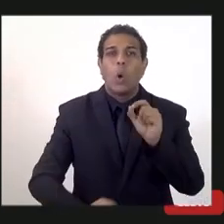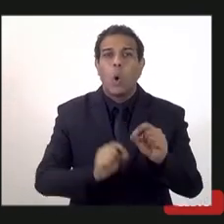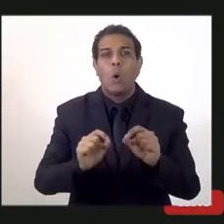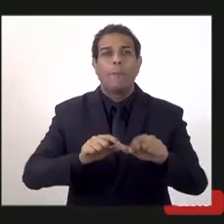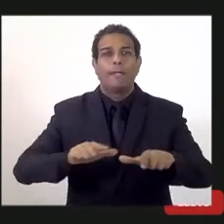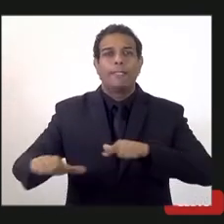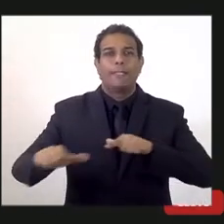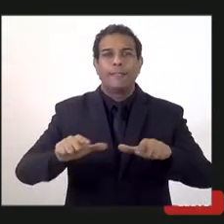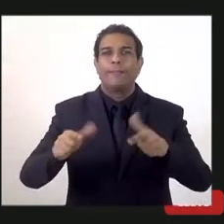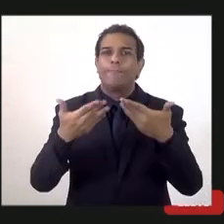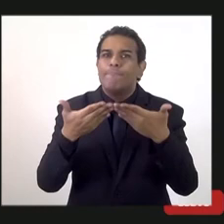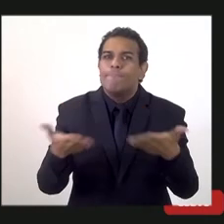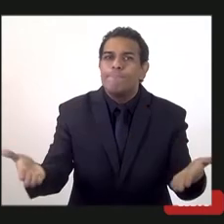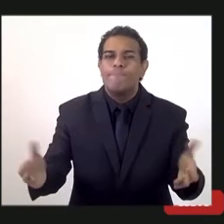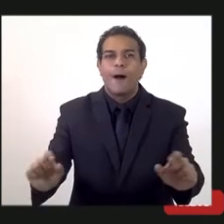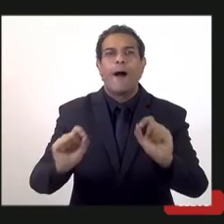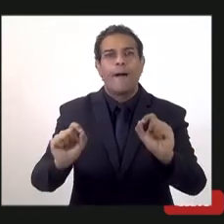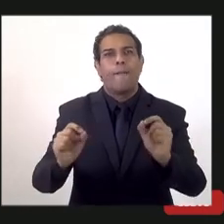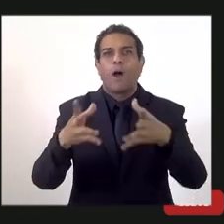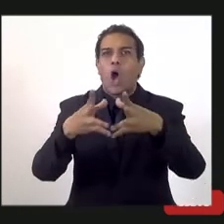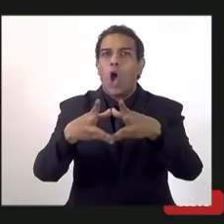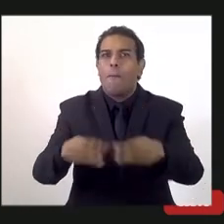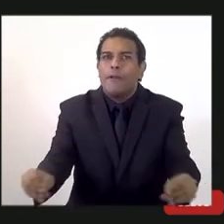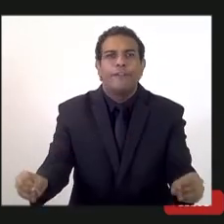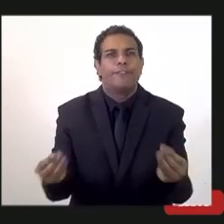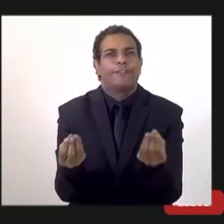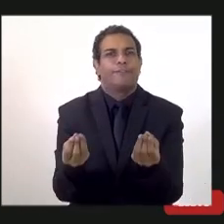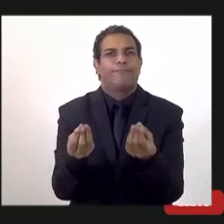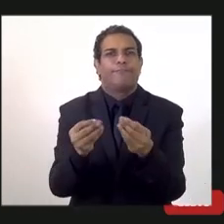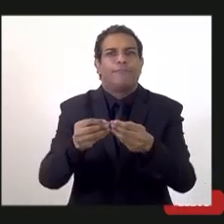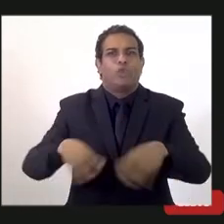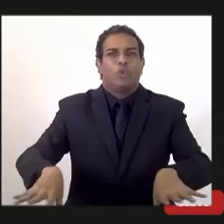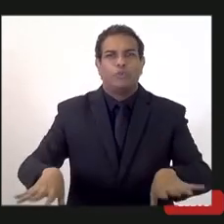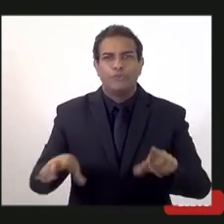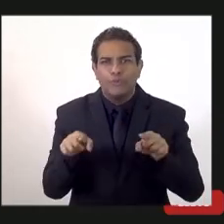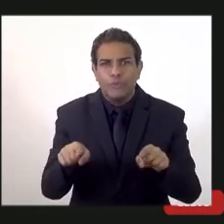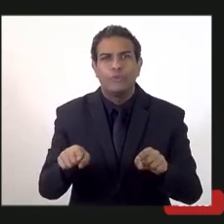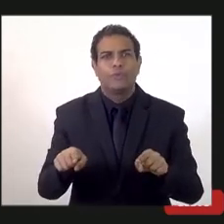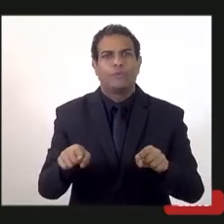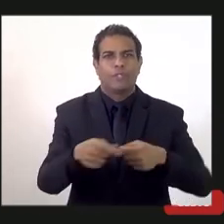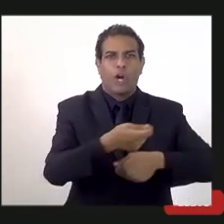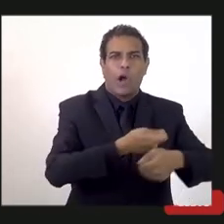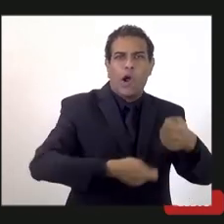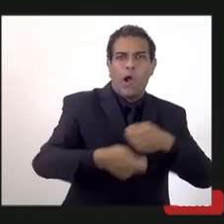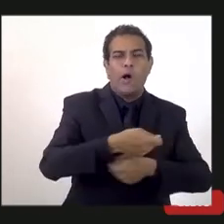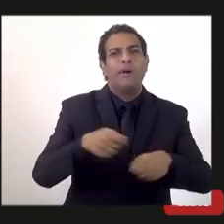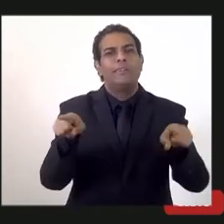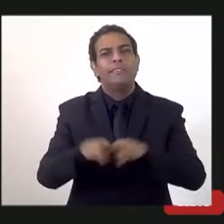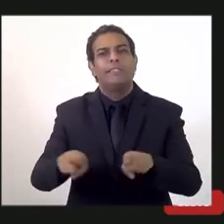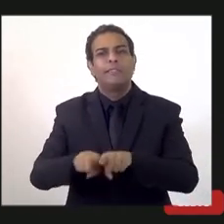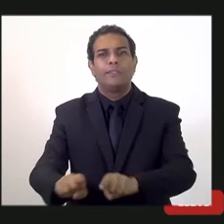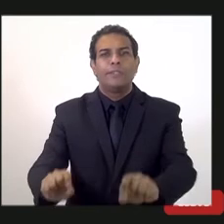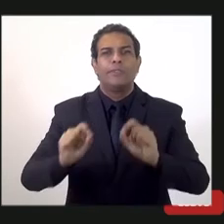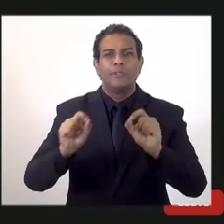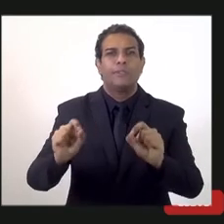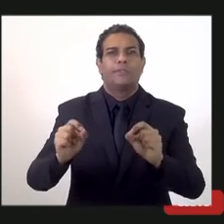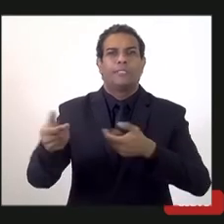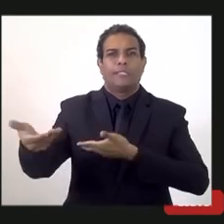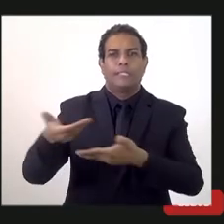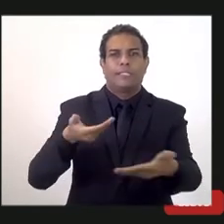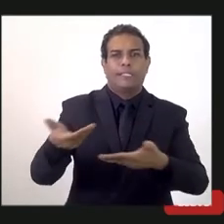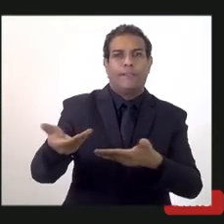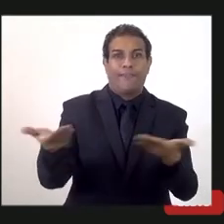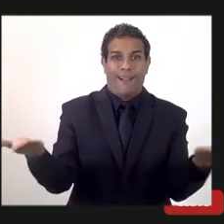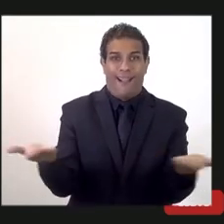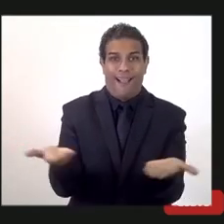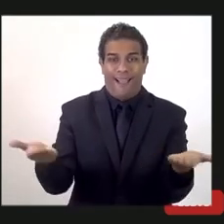empregadora, ela fica muito prejudicada, não só a parte de comércio, mas como também a parte de serviço. e